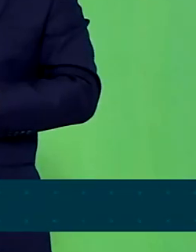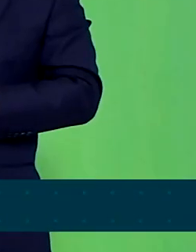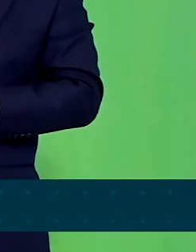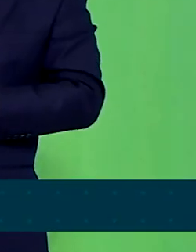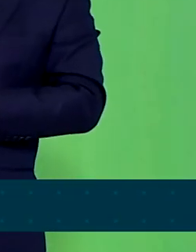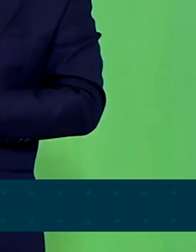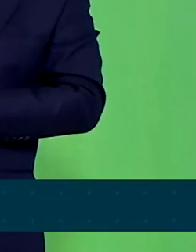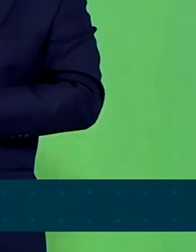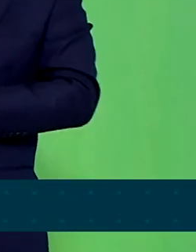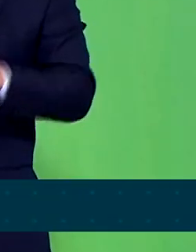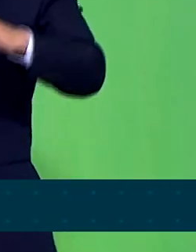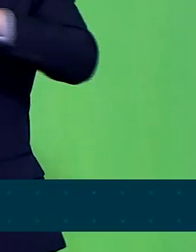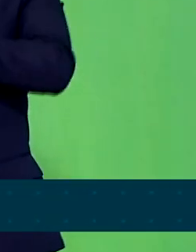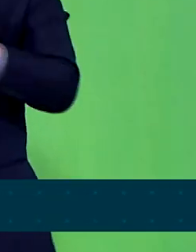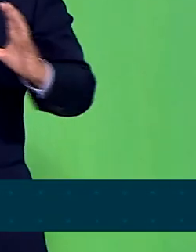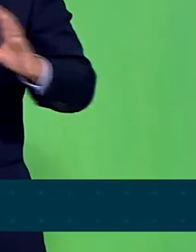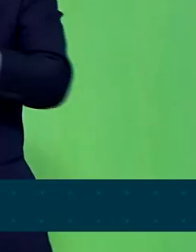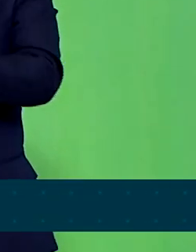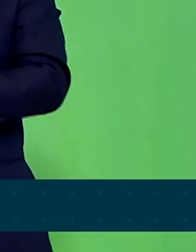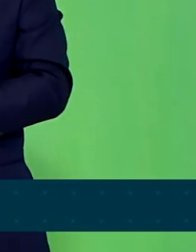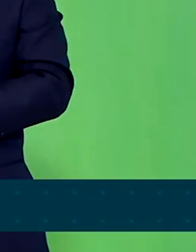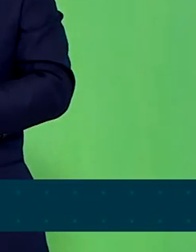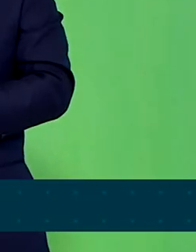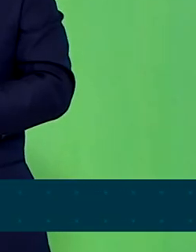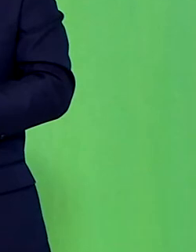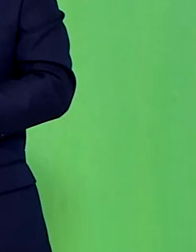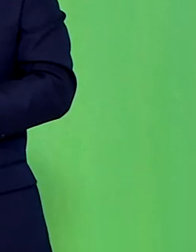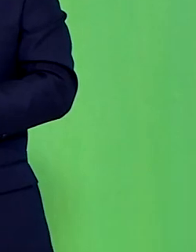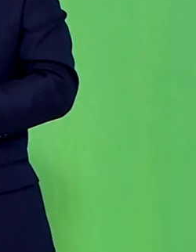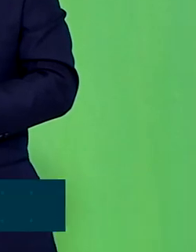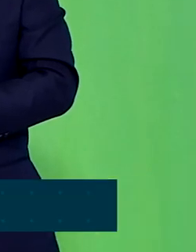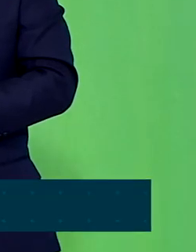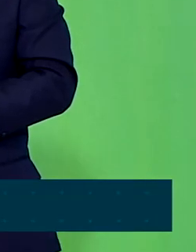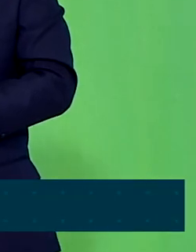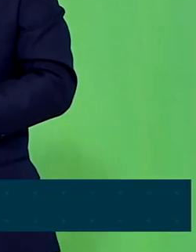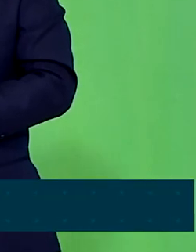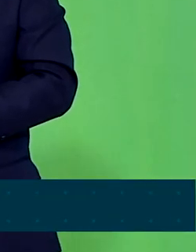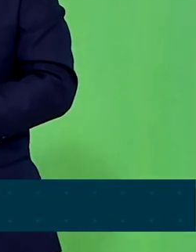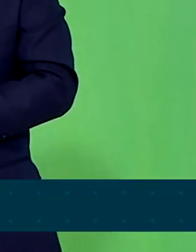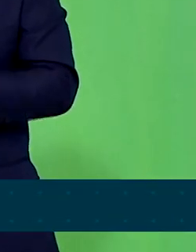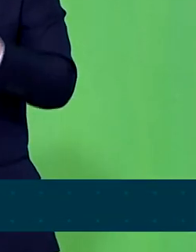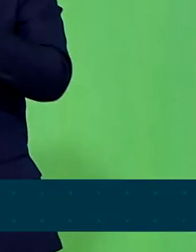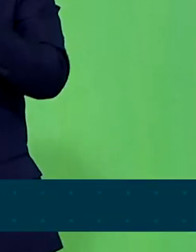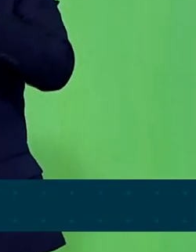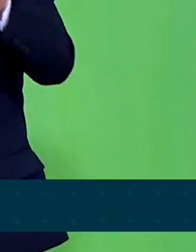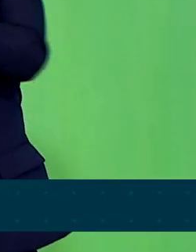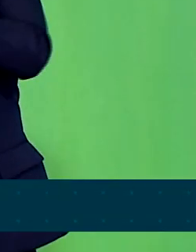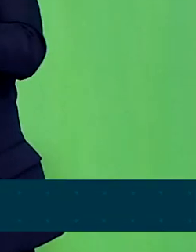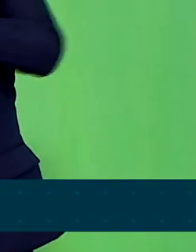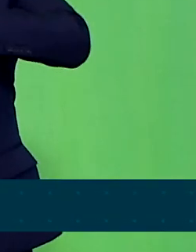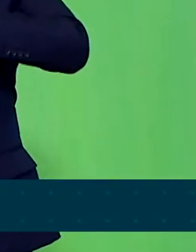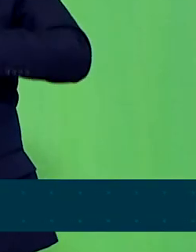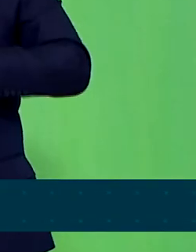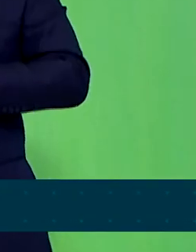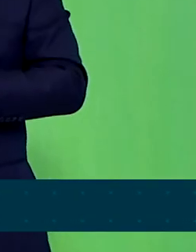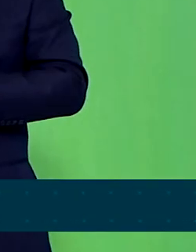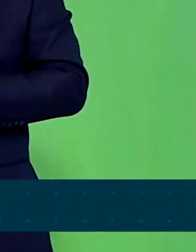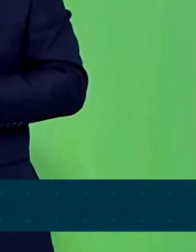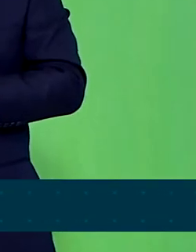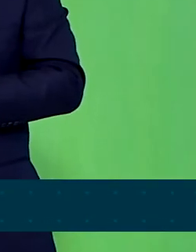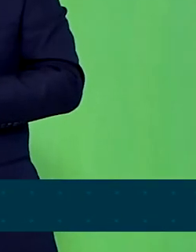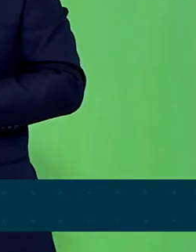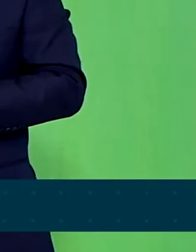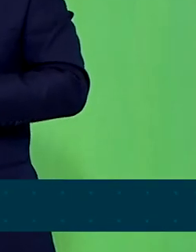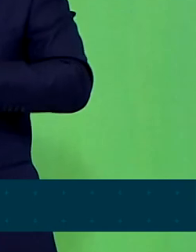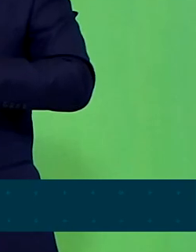previstos da ordem de 21 bilhões de reais e com geração de mais de 116 mil empregos,